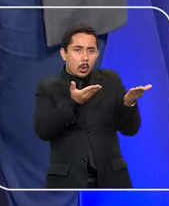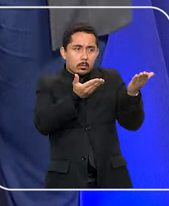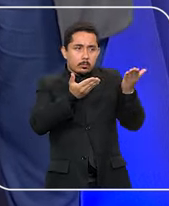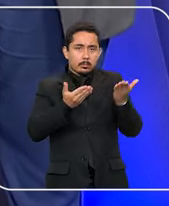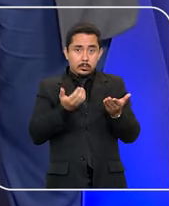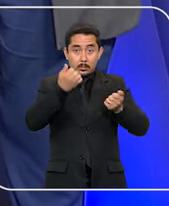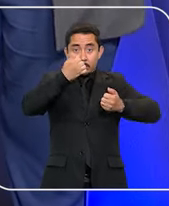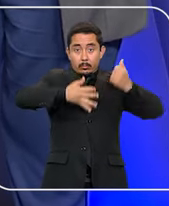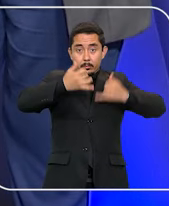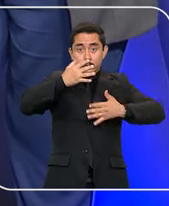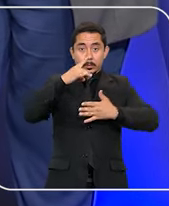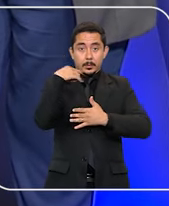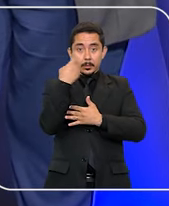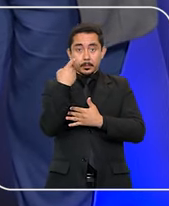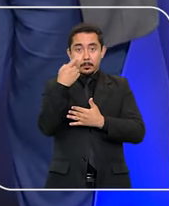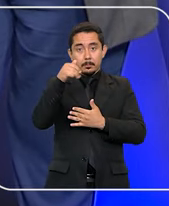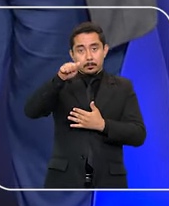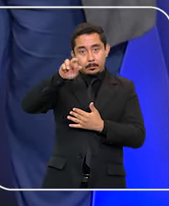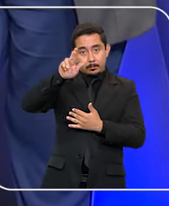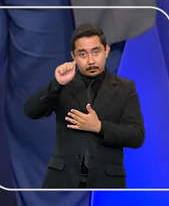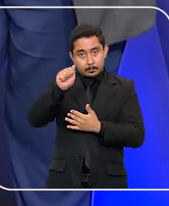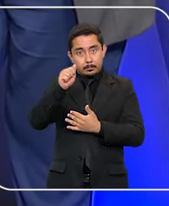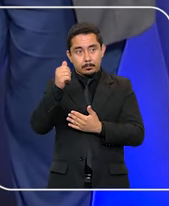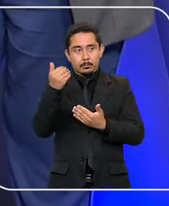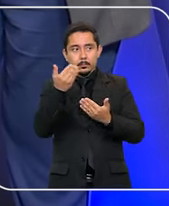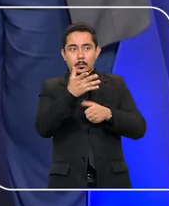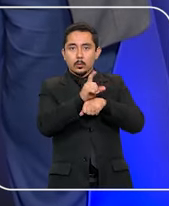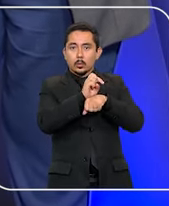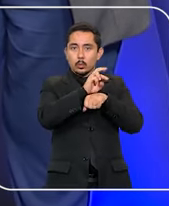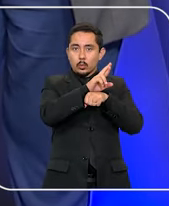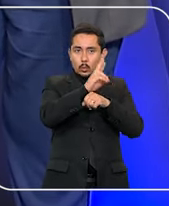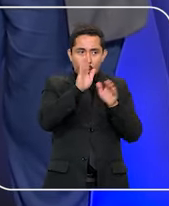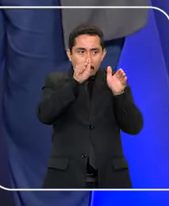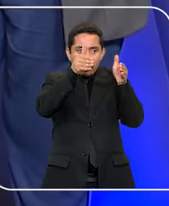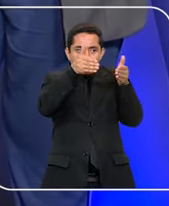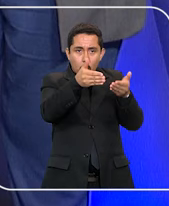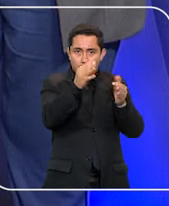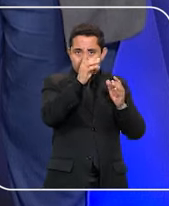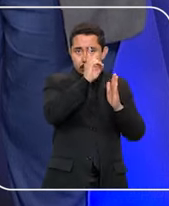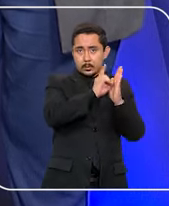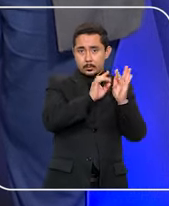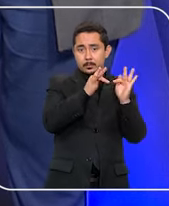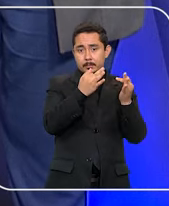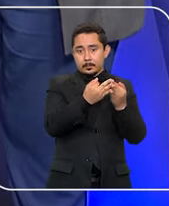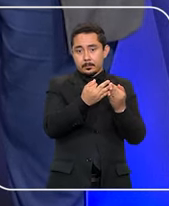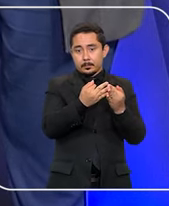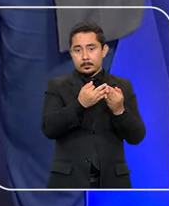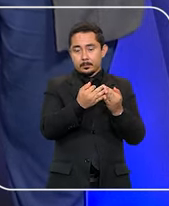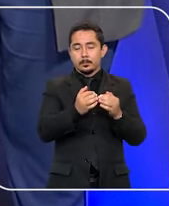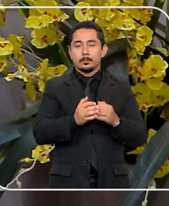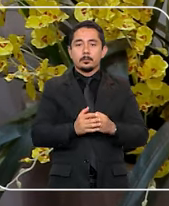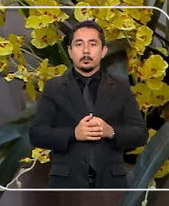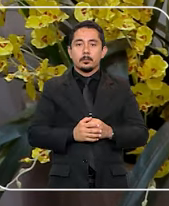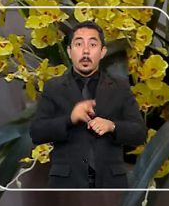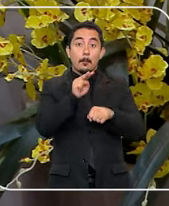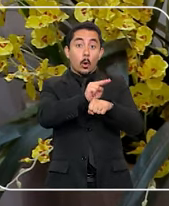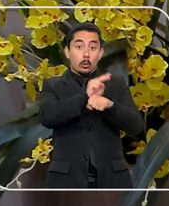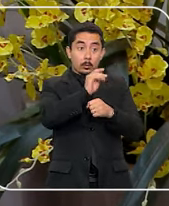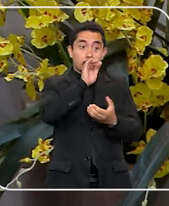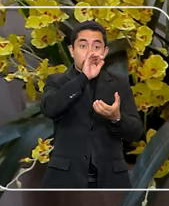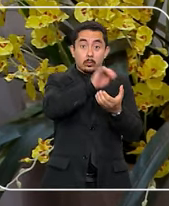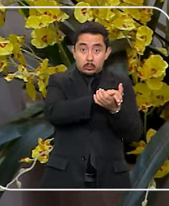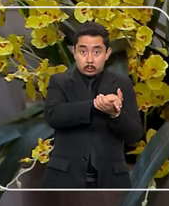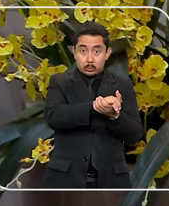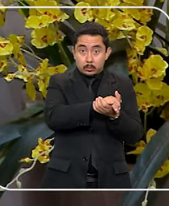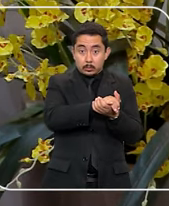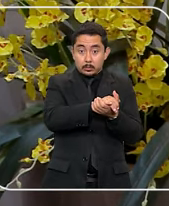vamos conferir agora a explicação da advogada Mara Carvalho, especialista em direito de família. Protege o